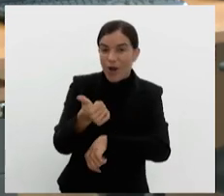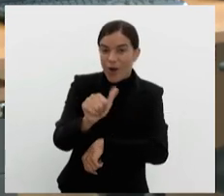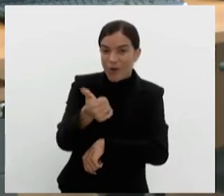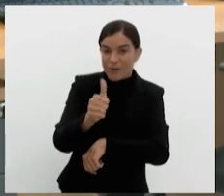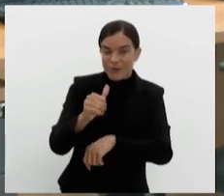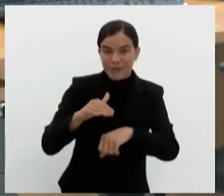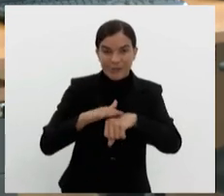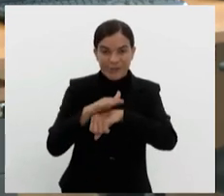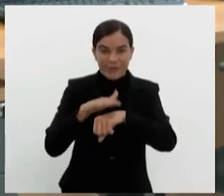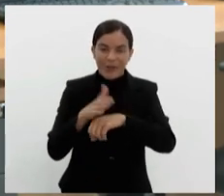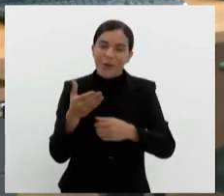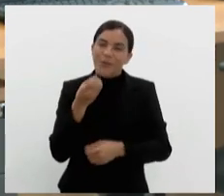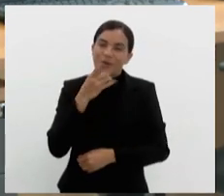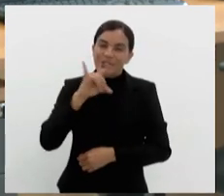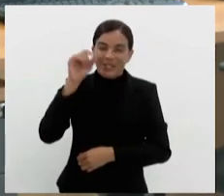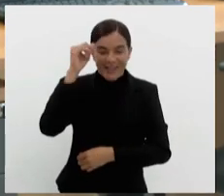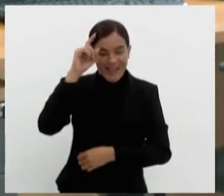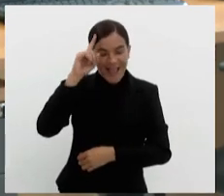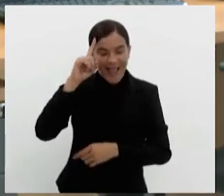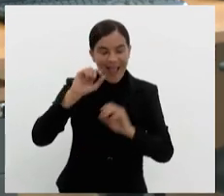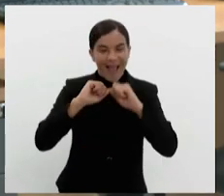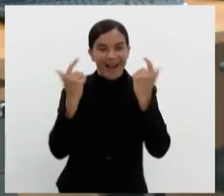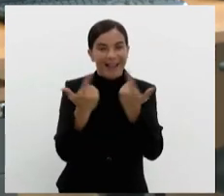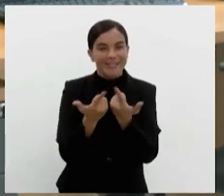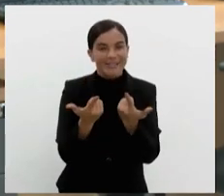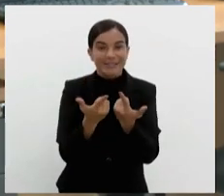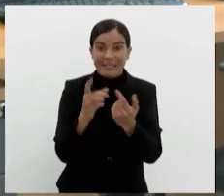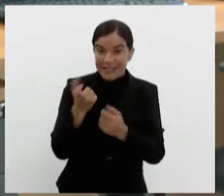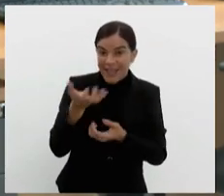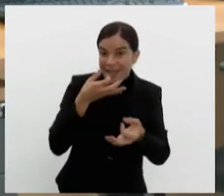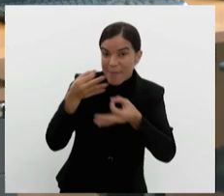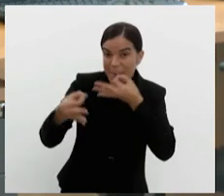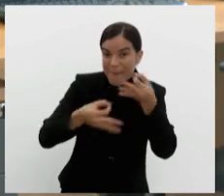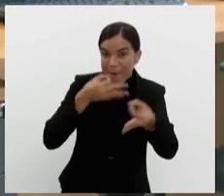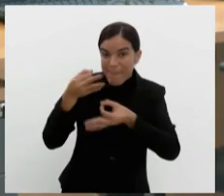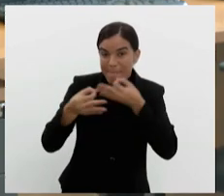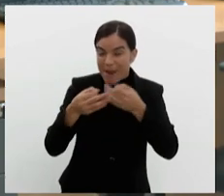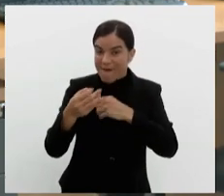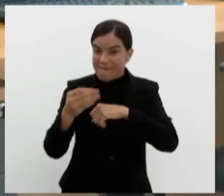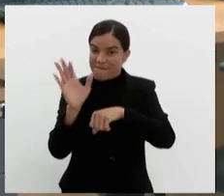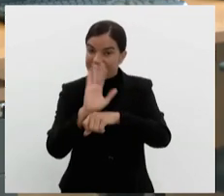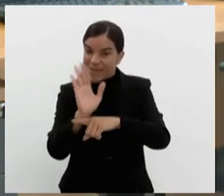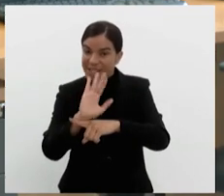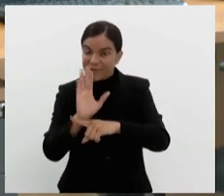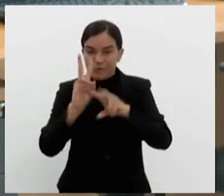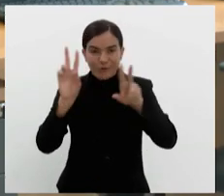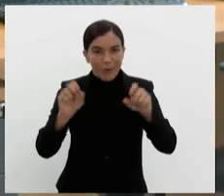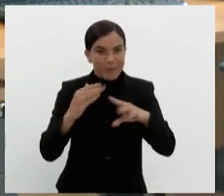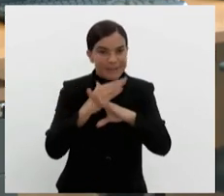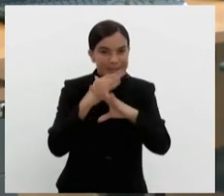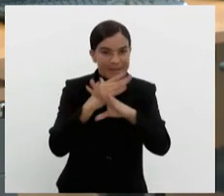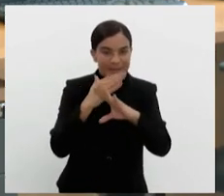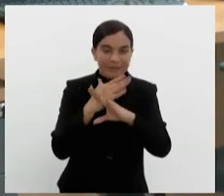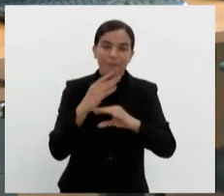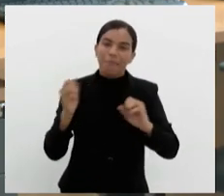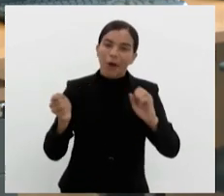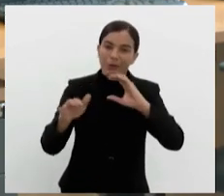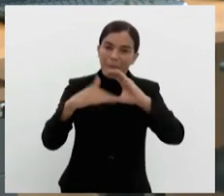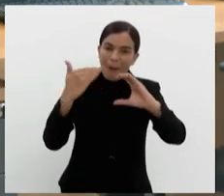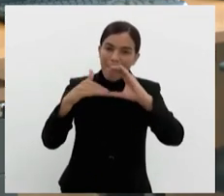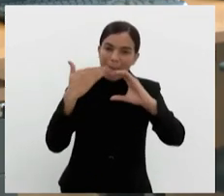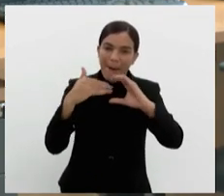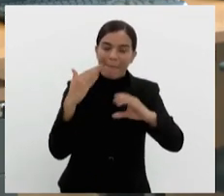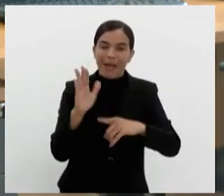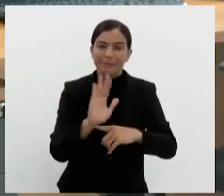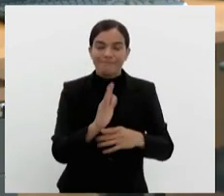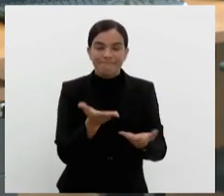O Bom Dia Alerje fica por aqui. Se você quiser enviar sugestões ou vídeos aí da sua cidade, é só acessar nosso e-mail, tvalerje